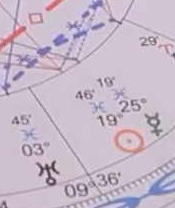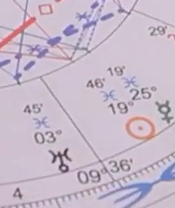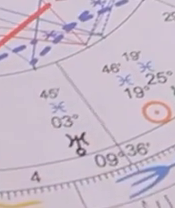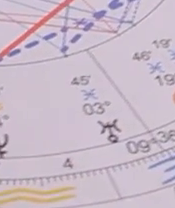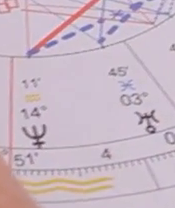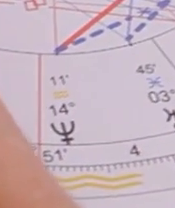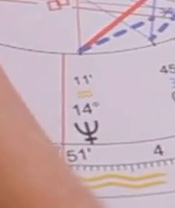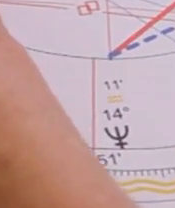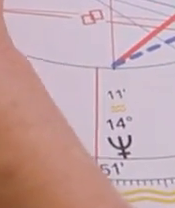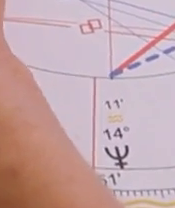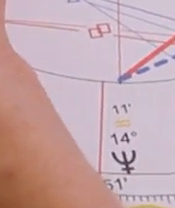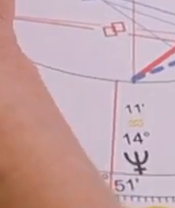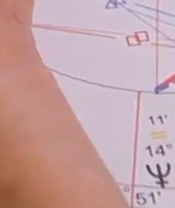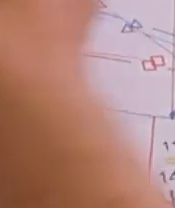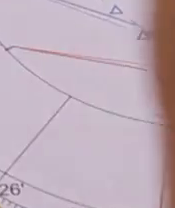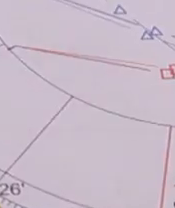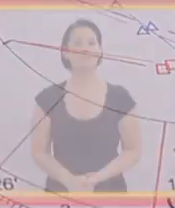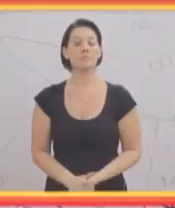Bem,